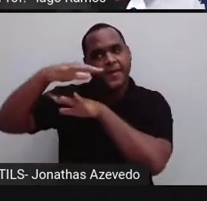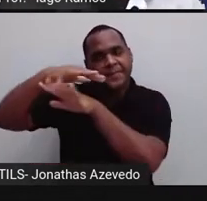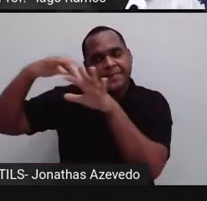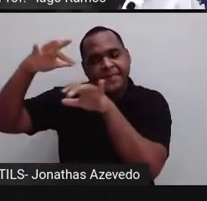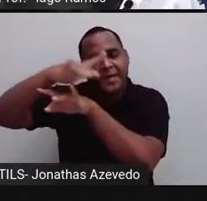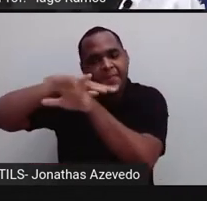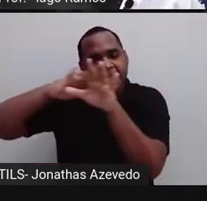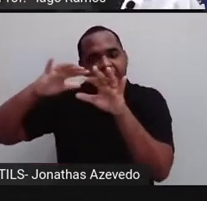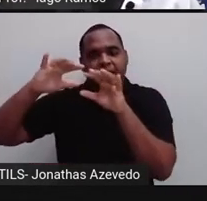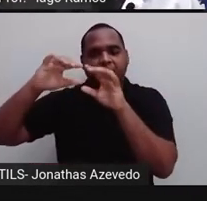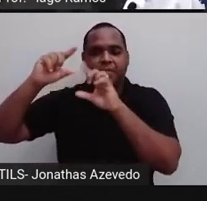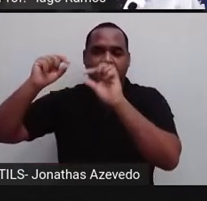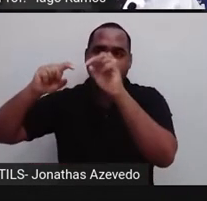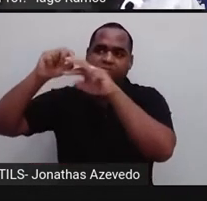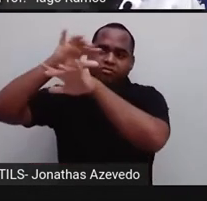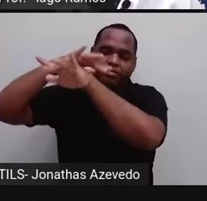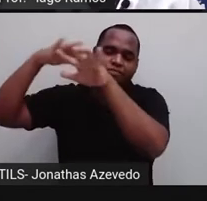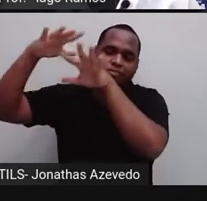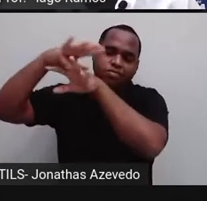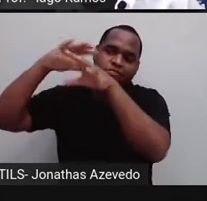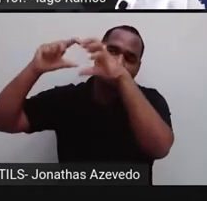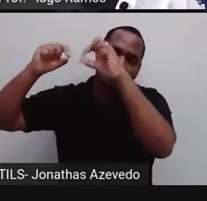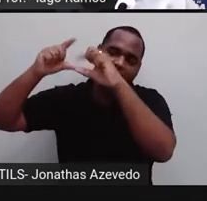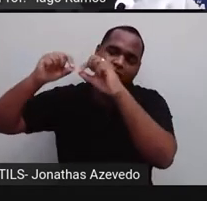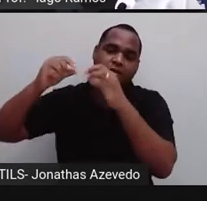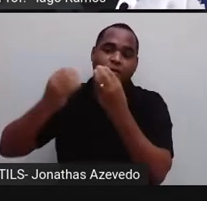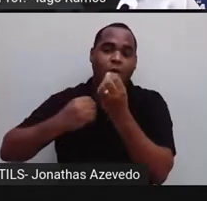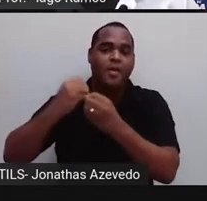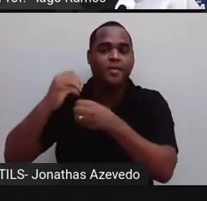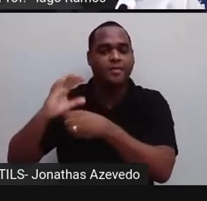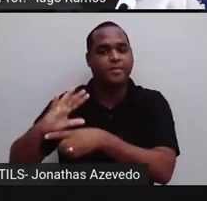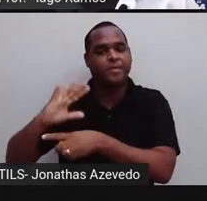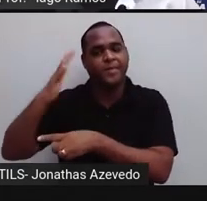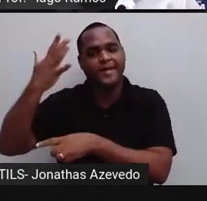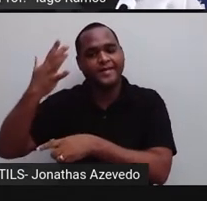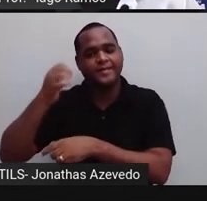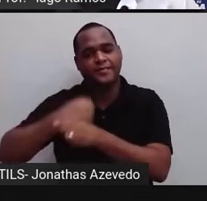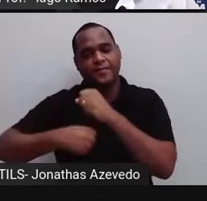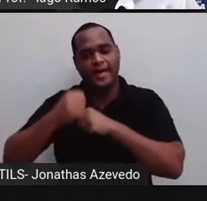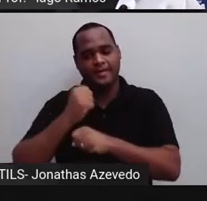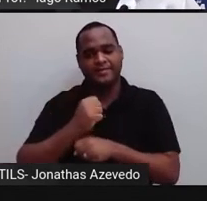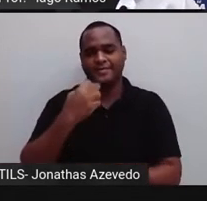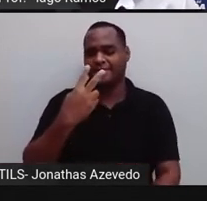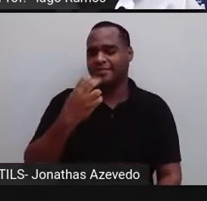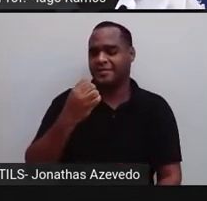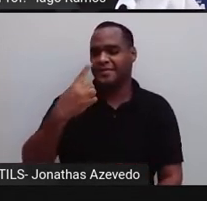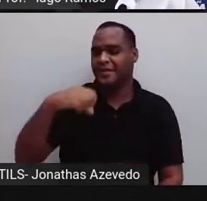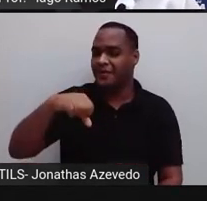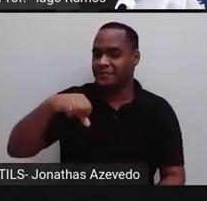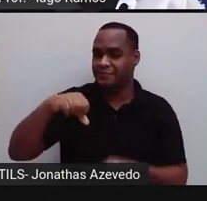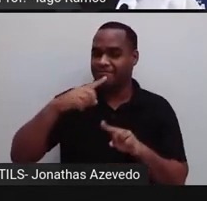fatos astronômicos que ocorreram no ano de 2019, certo? Então, ali, ó,